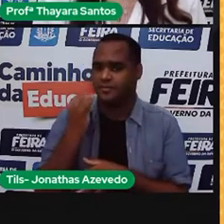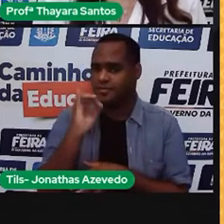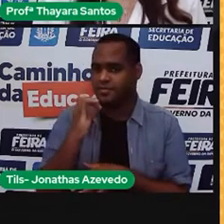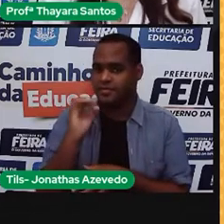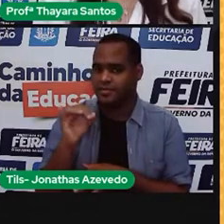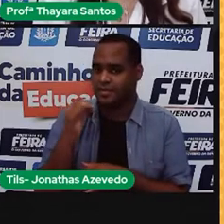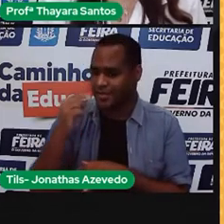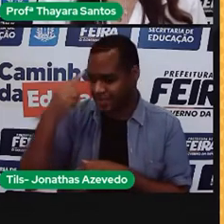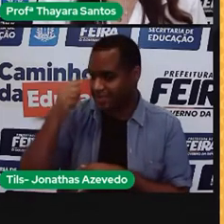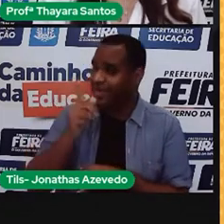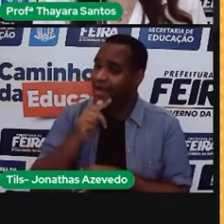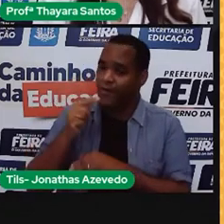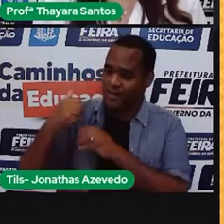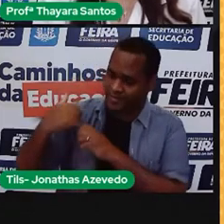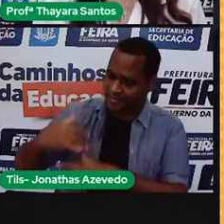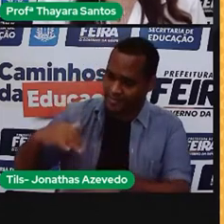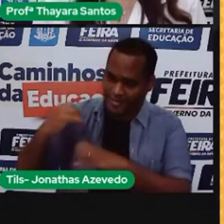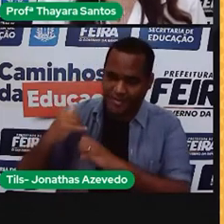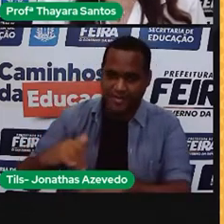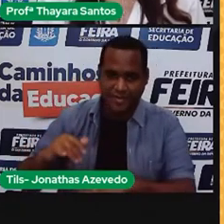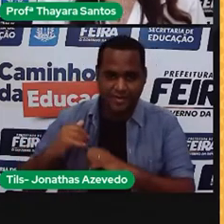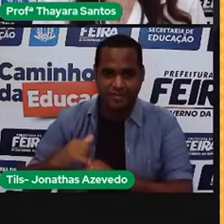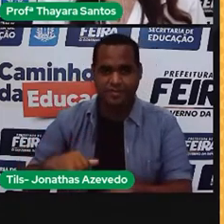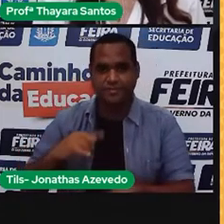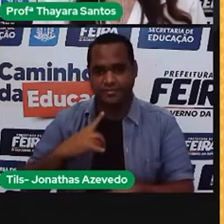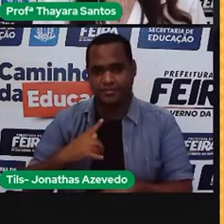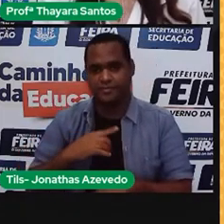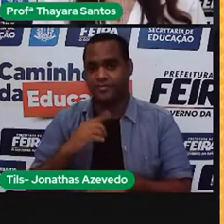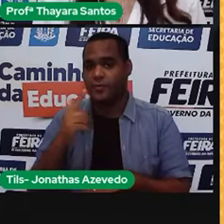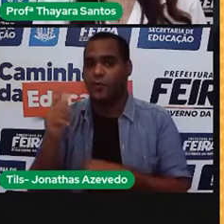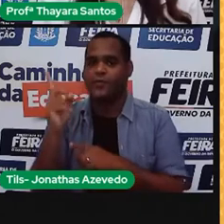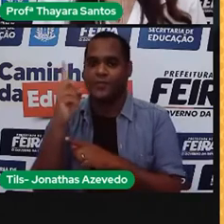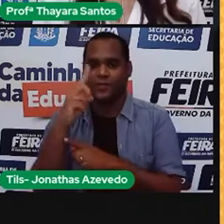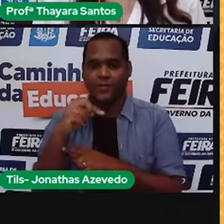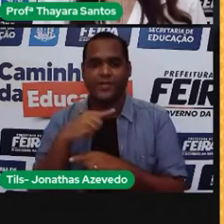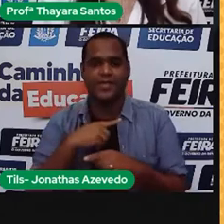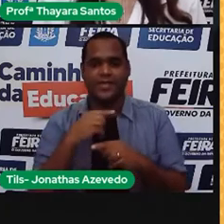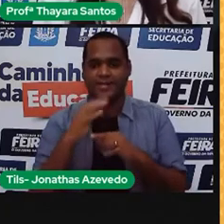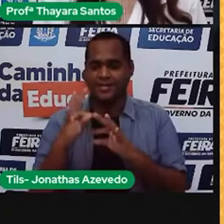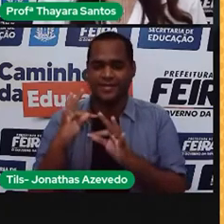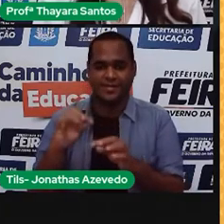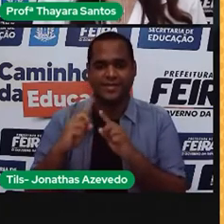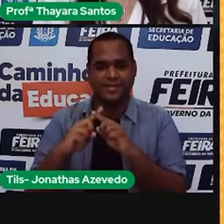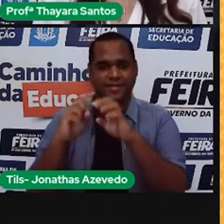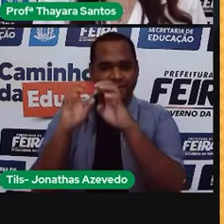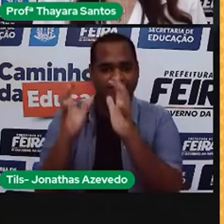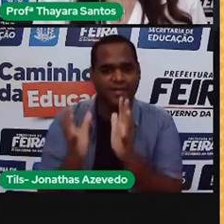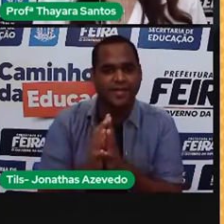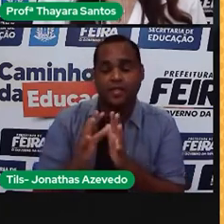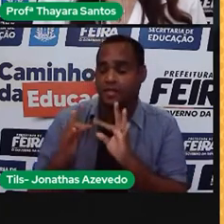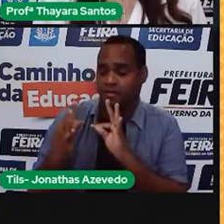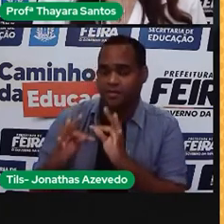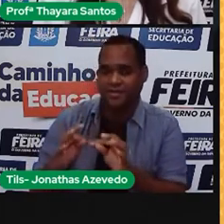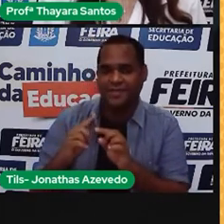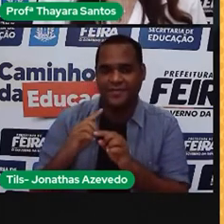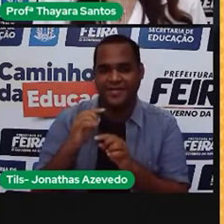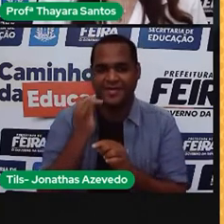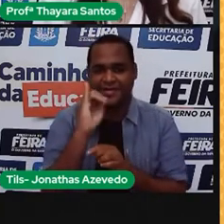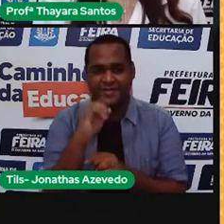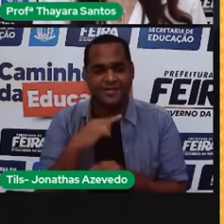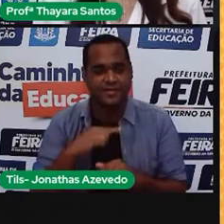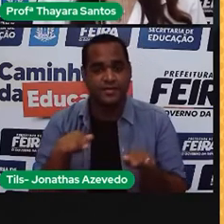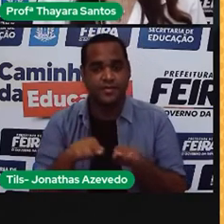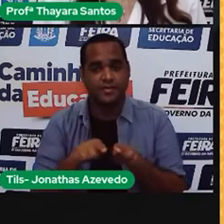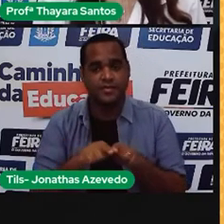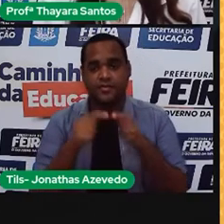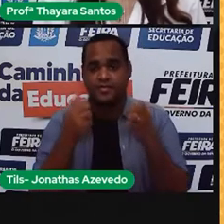usinas hidrelétricas. Existem também as geradoras eólicas, solares e nucleares. Tem as usinas termoelétricas, quando estas geram